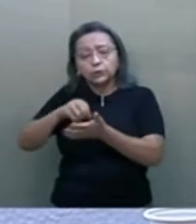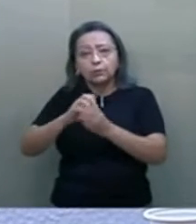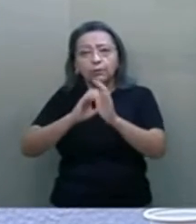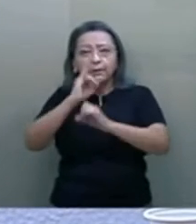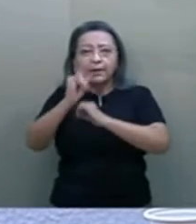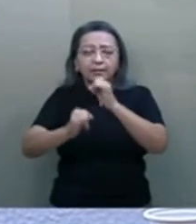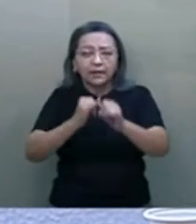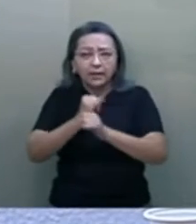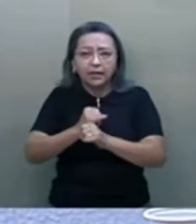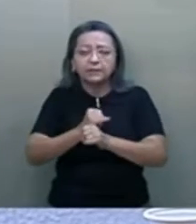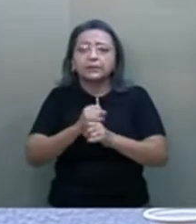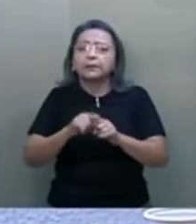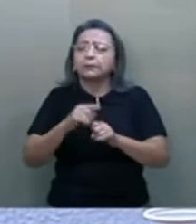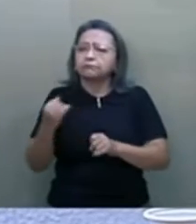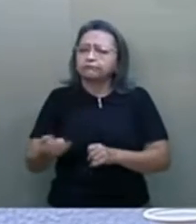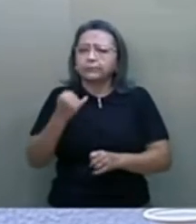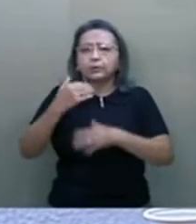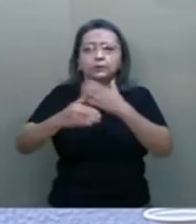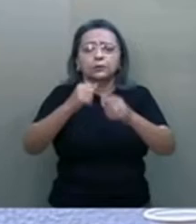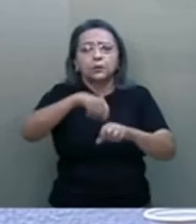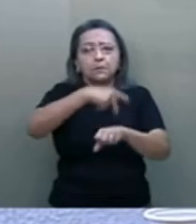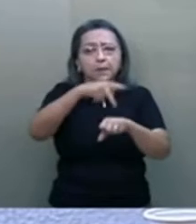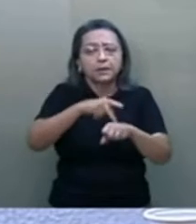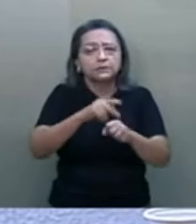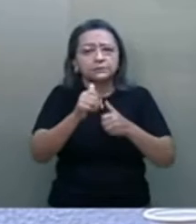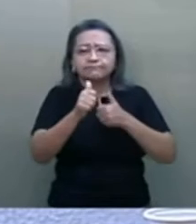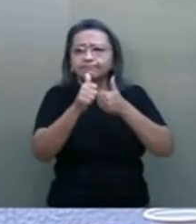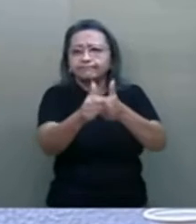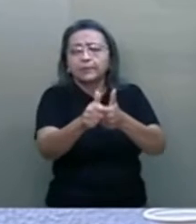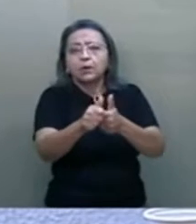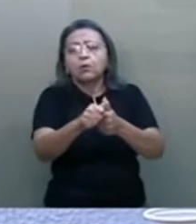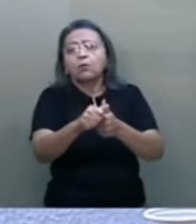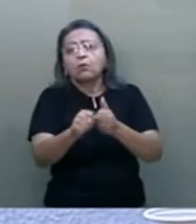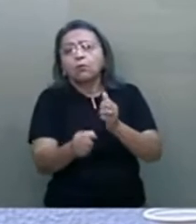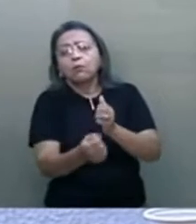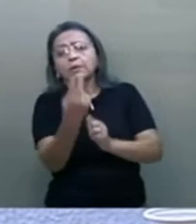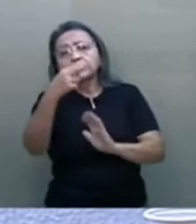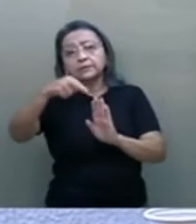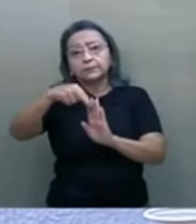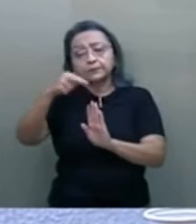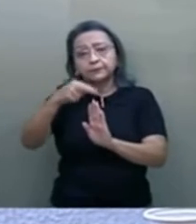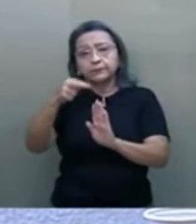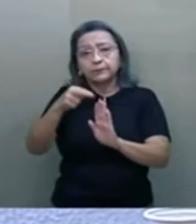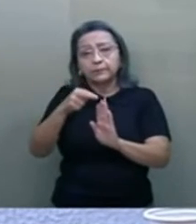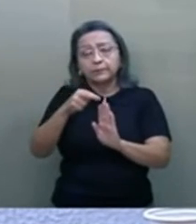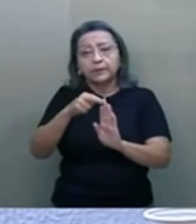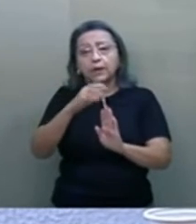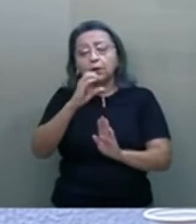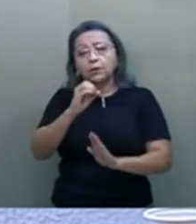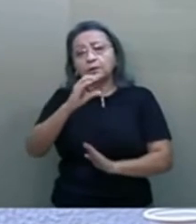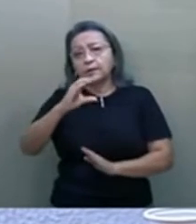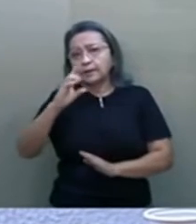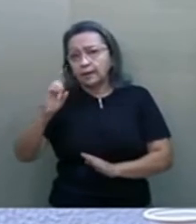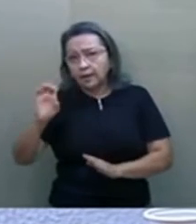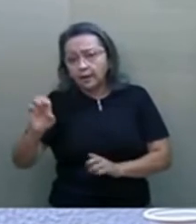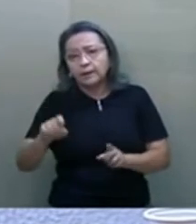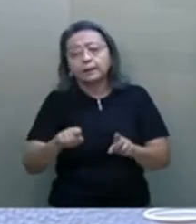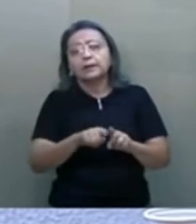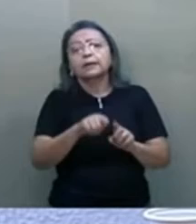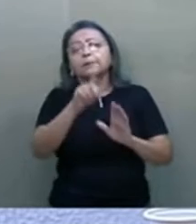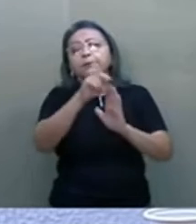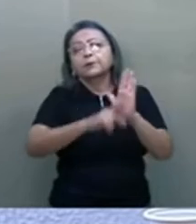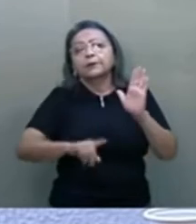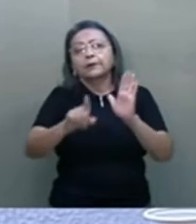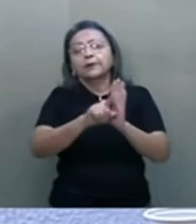das coisas, importantíssimo para o desenvolvimento do país, cumprindo, então, uma das recomendações da OCDE, cujo projeto de lei